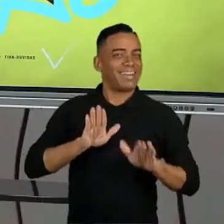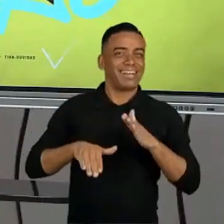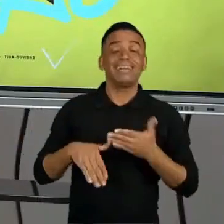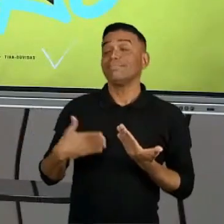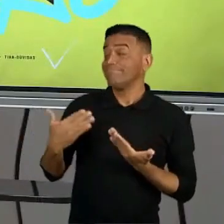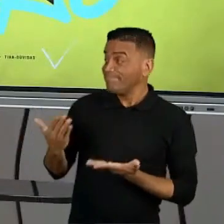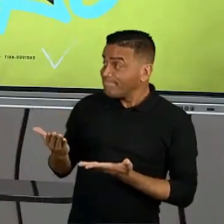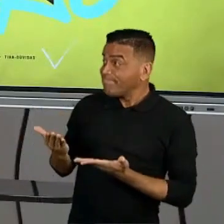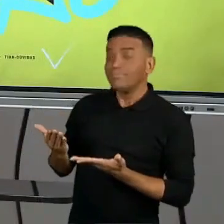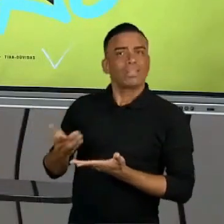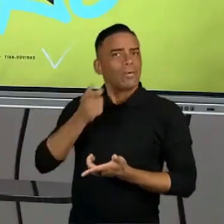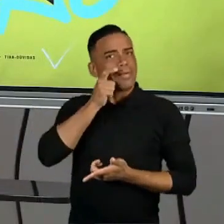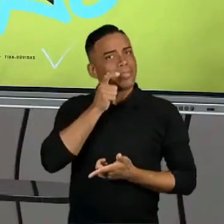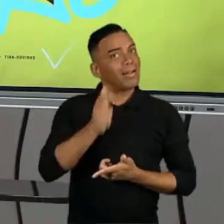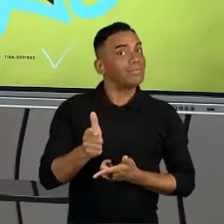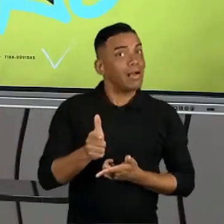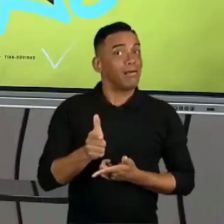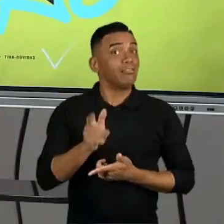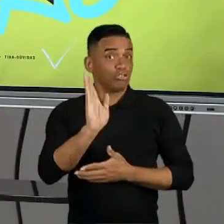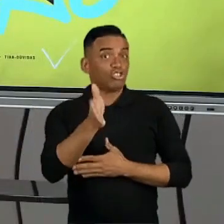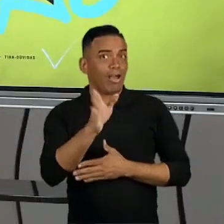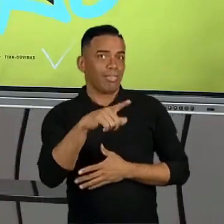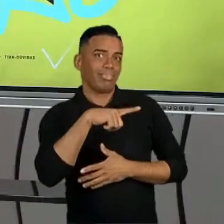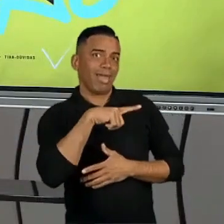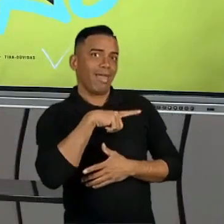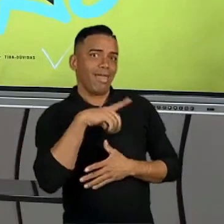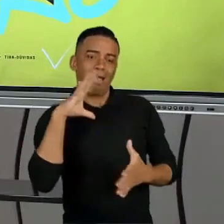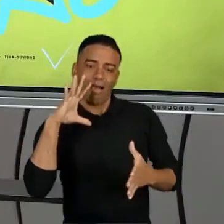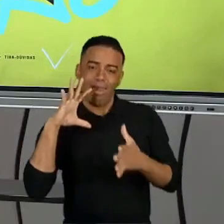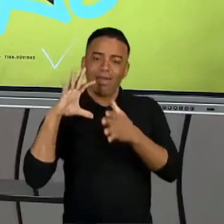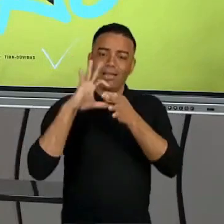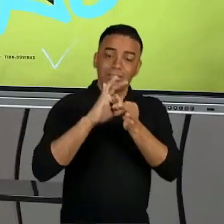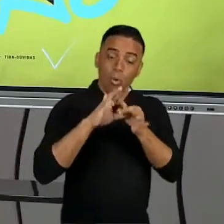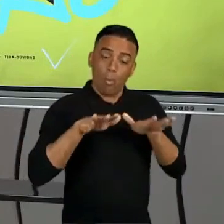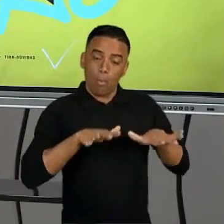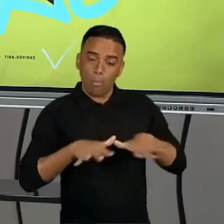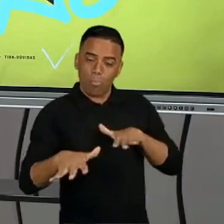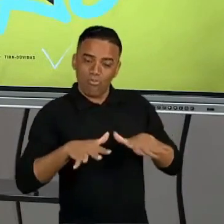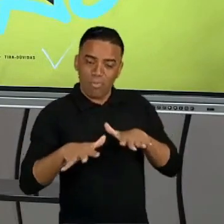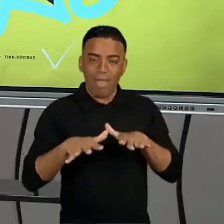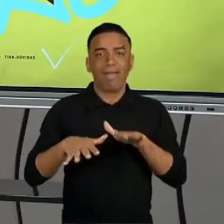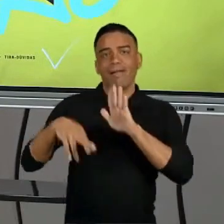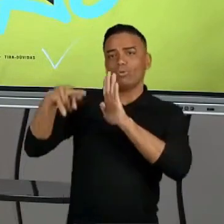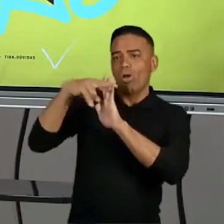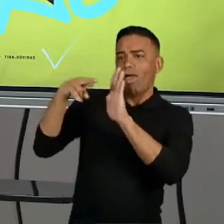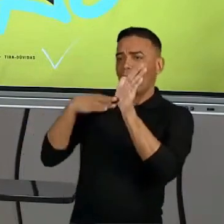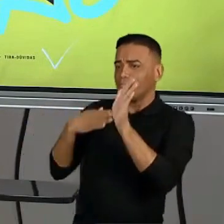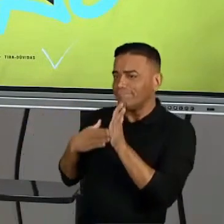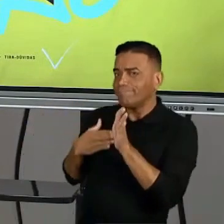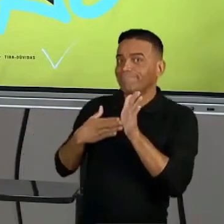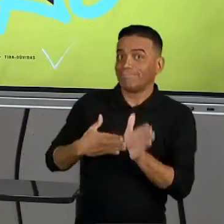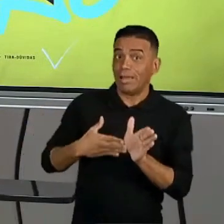Nesse caso, o que é interessante é que como a gente já tem essa coisa de associar o movimento, de achar os padrões e associar o movimento, a gente já